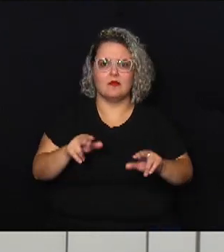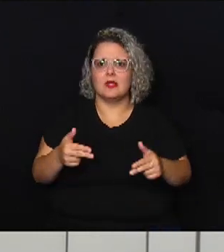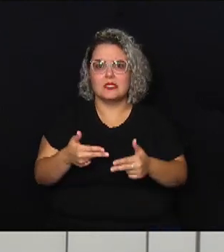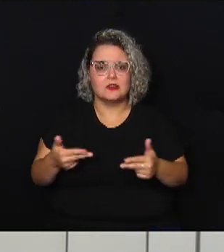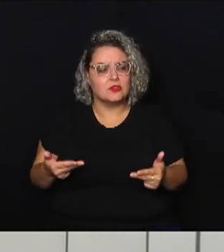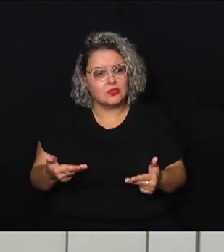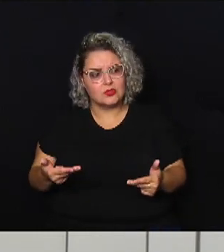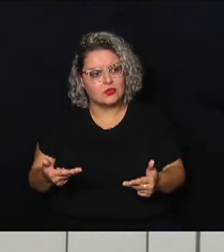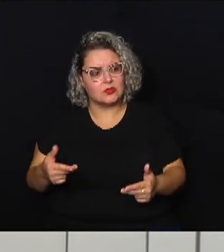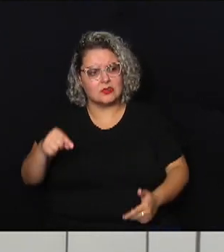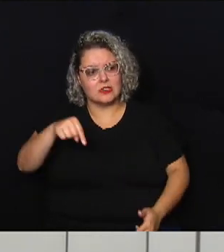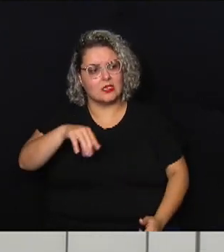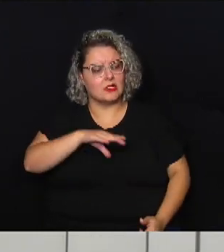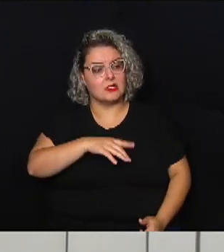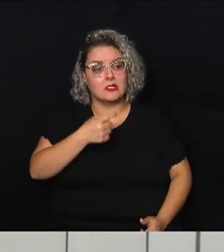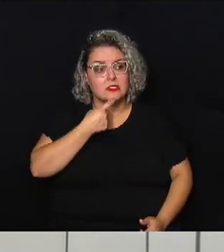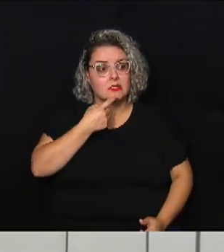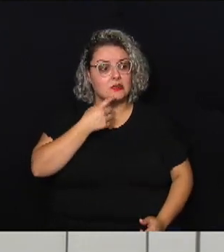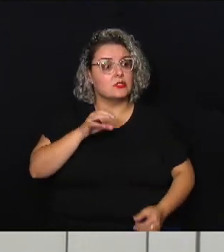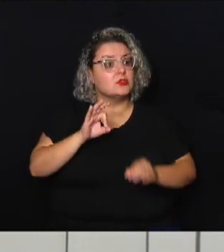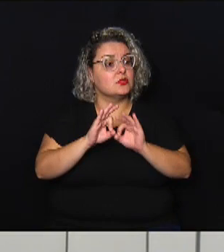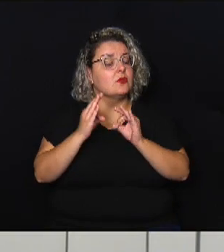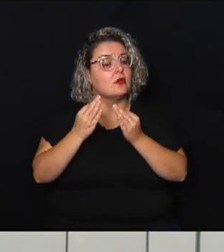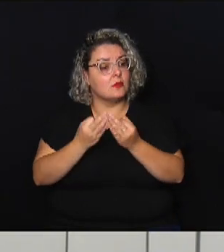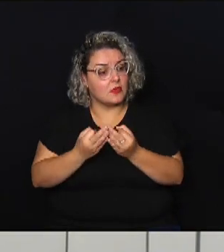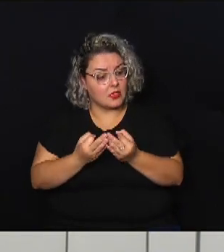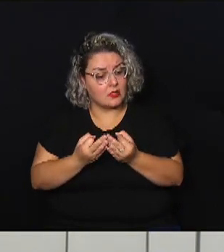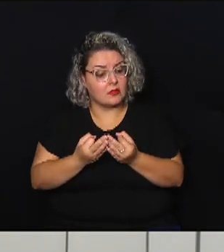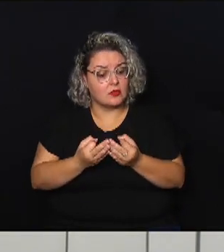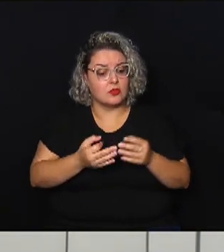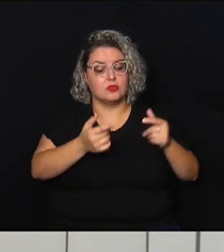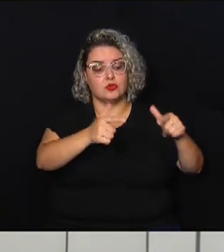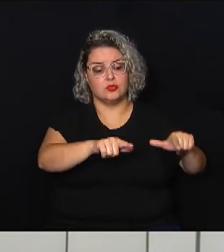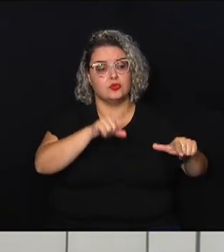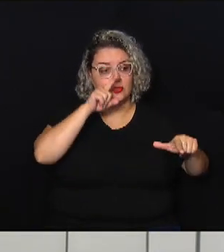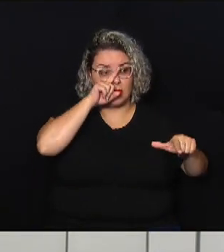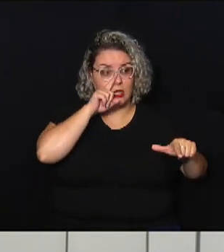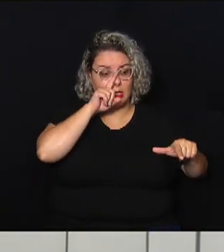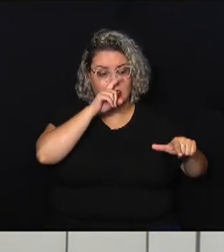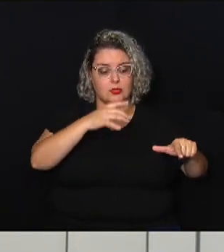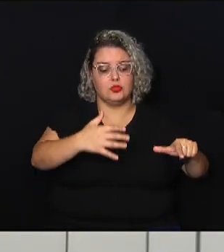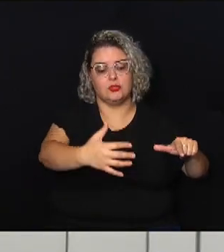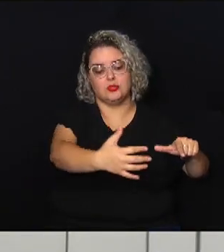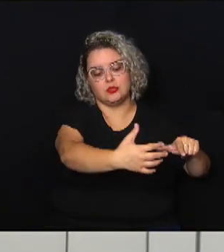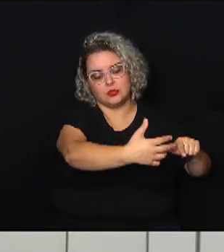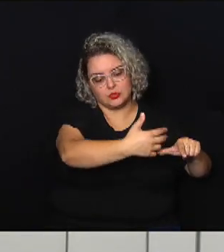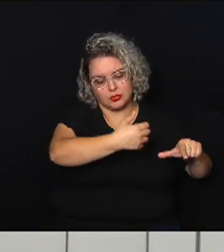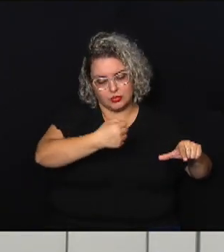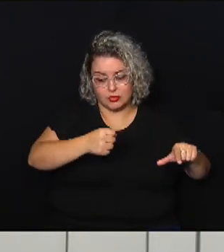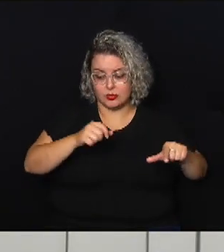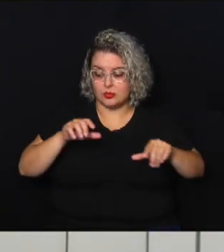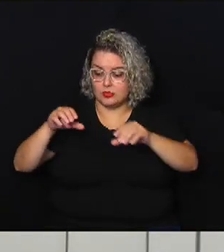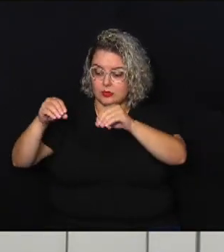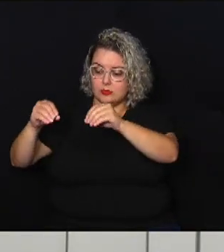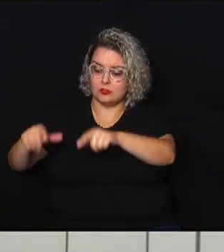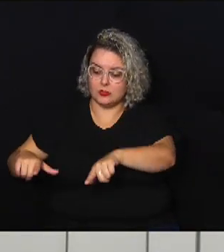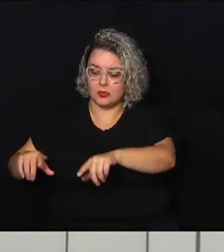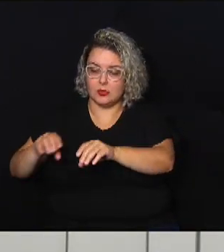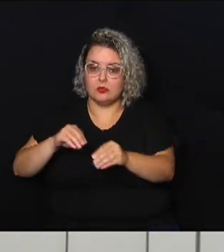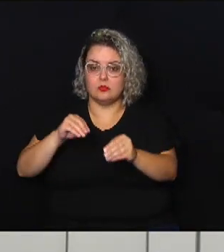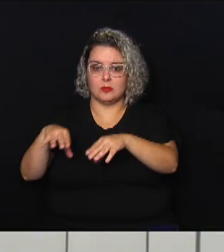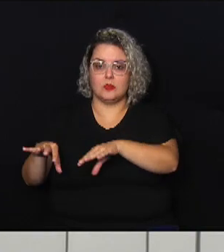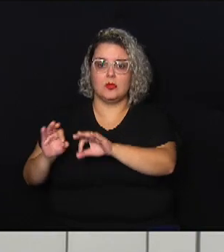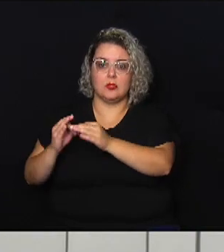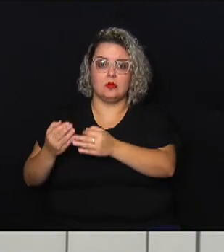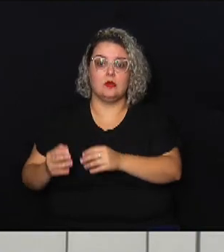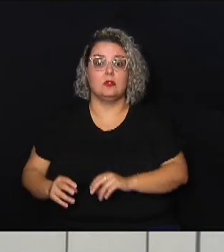em Campinas de famílias que foram retiradas de áreas de risco e que tempos depois você passa